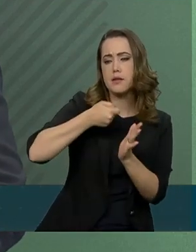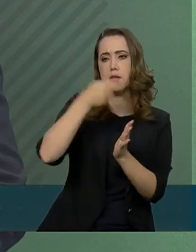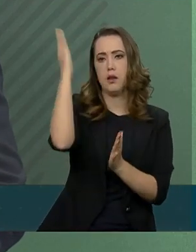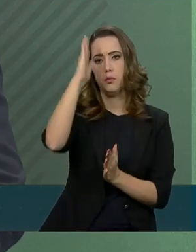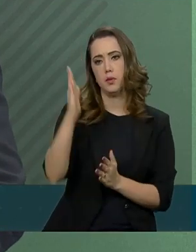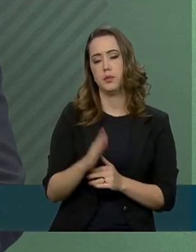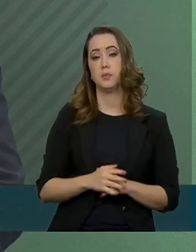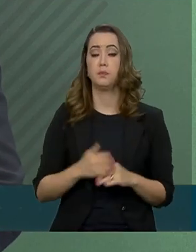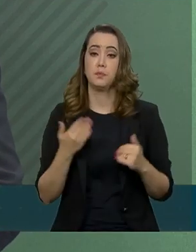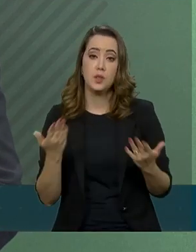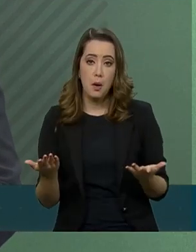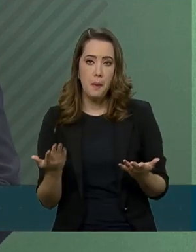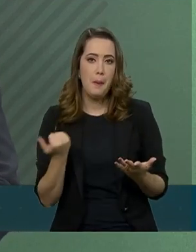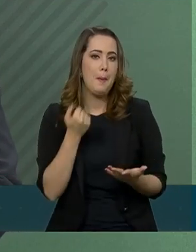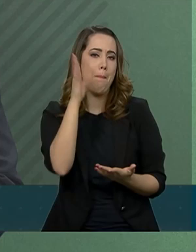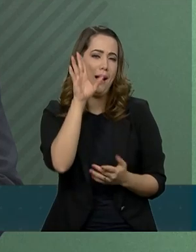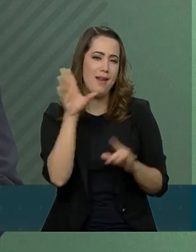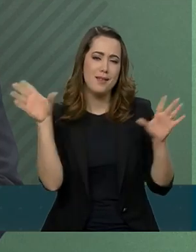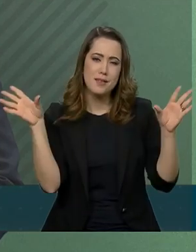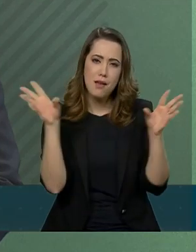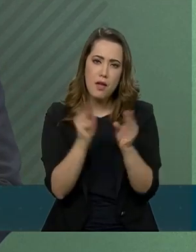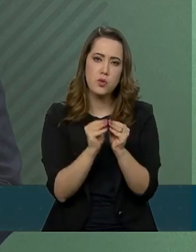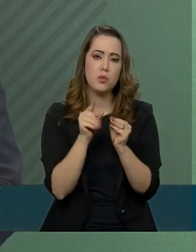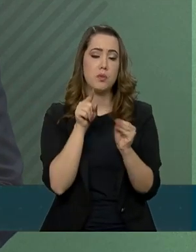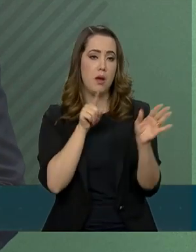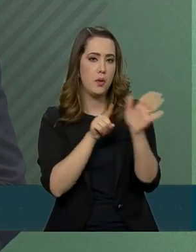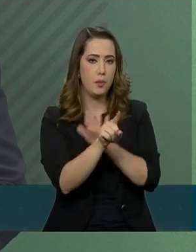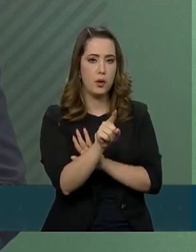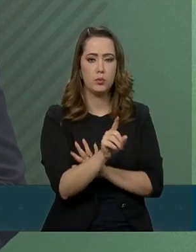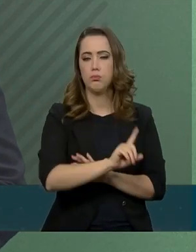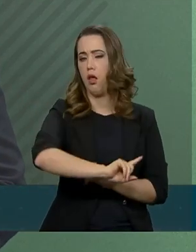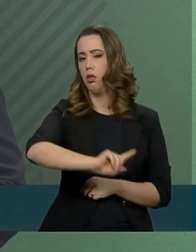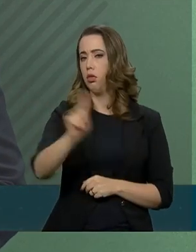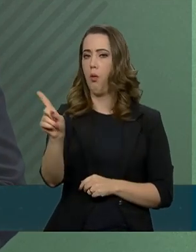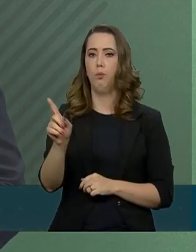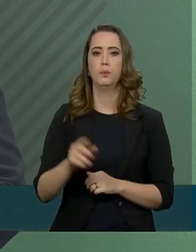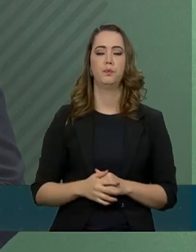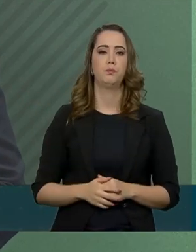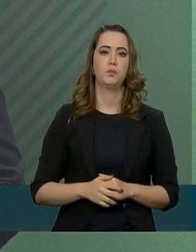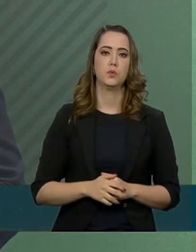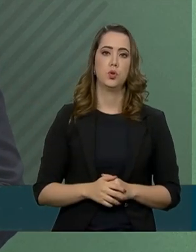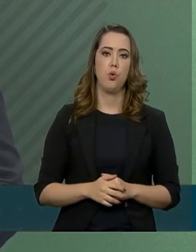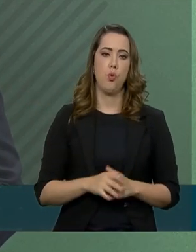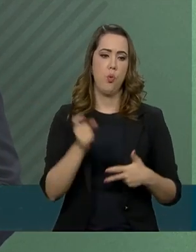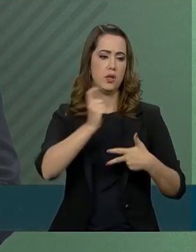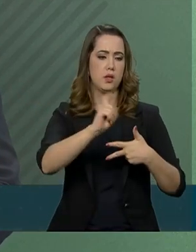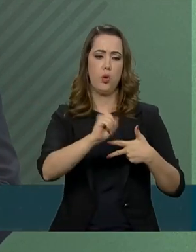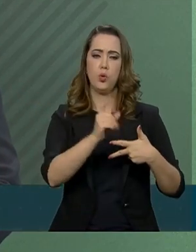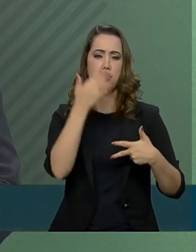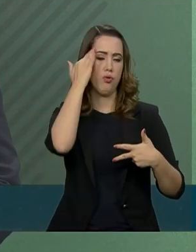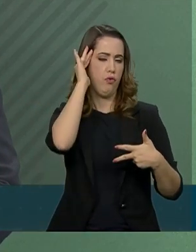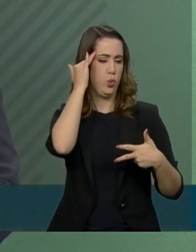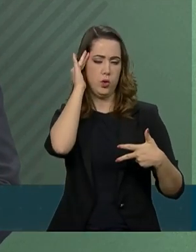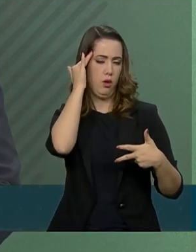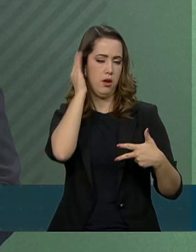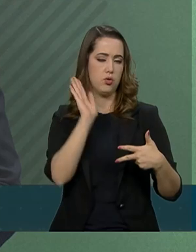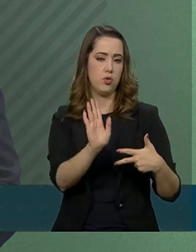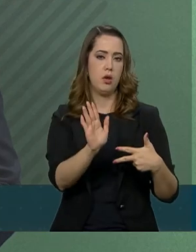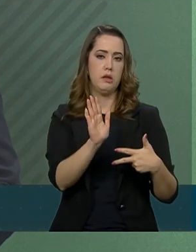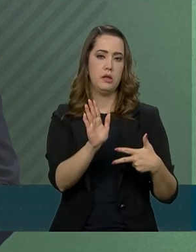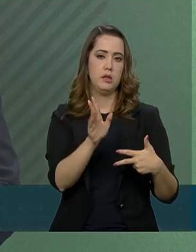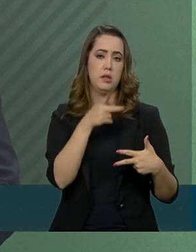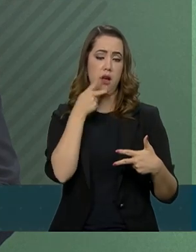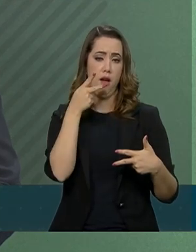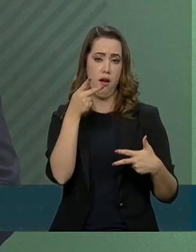brasileiro. Sendo um pouco mais pontual na sua pergunta, não, o Poder Executivo não entende que a